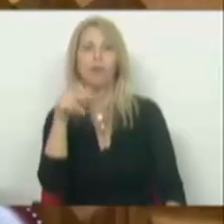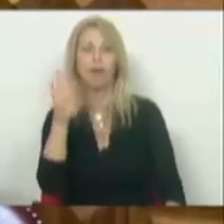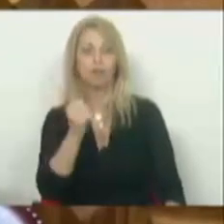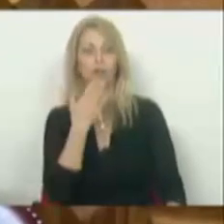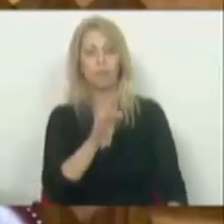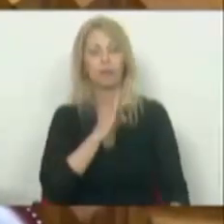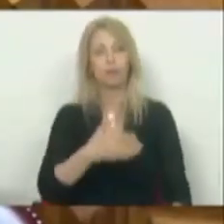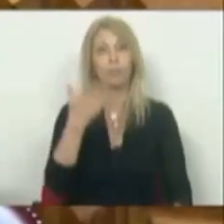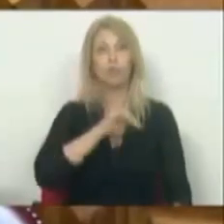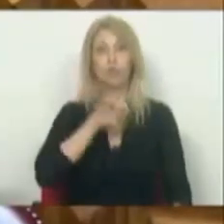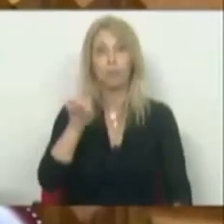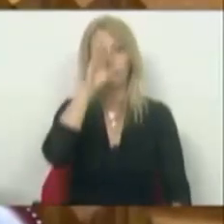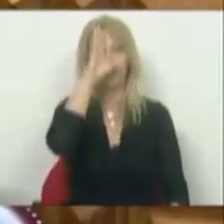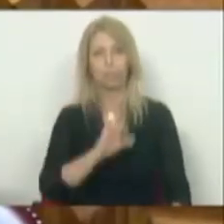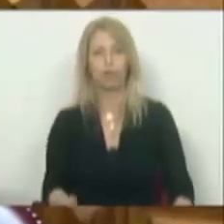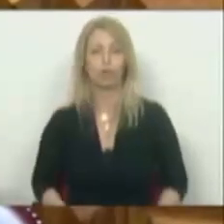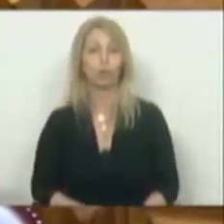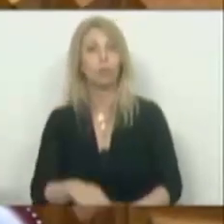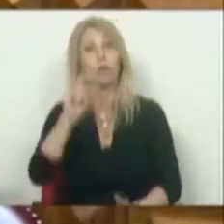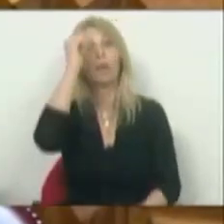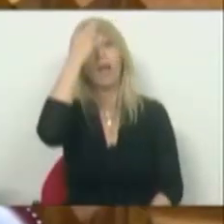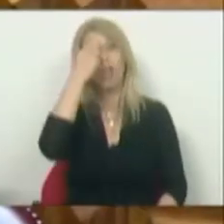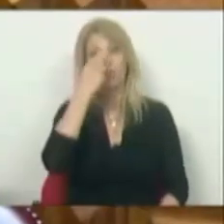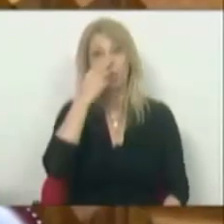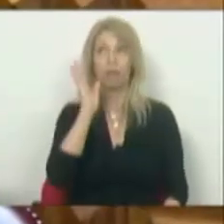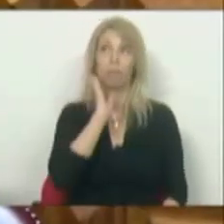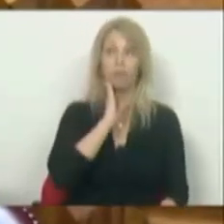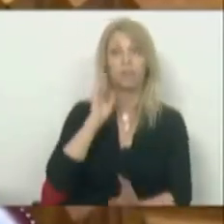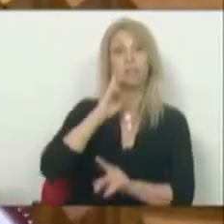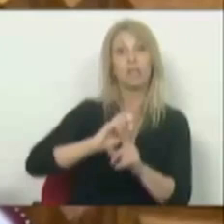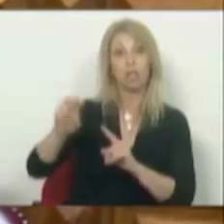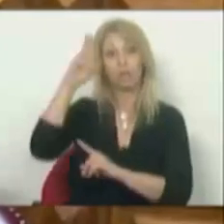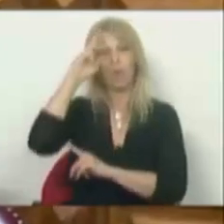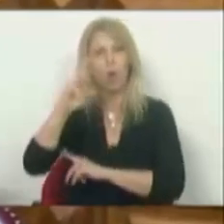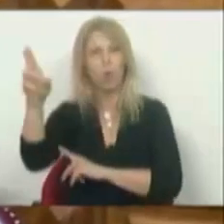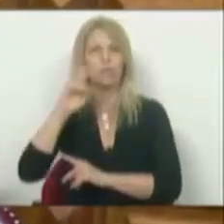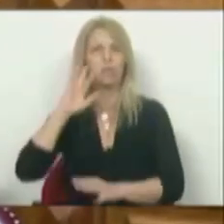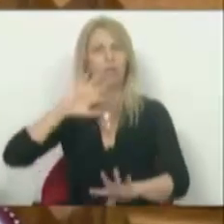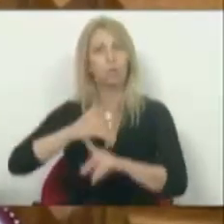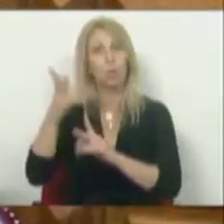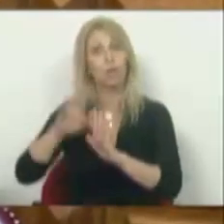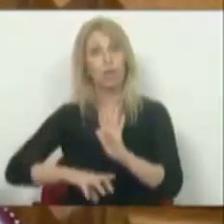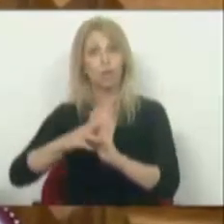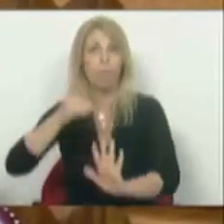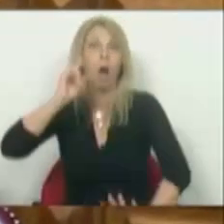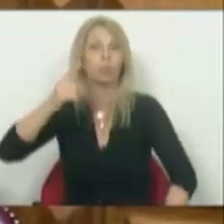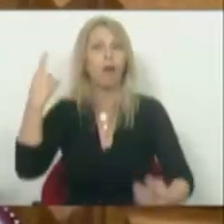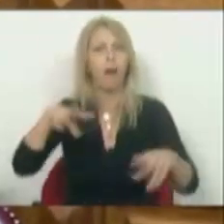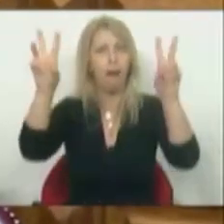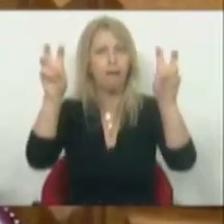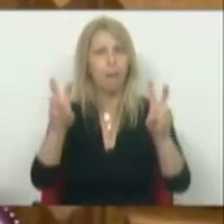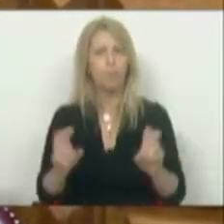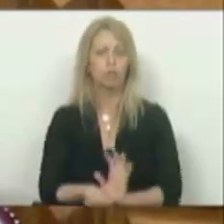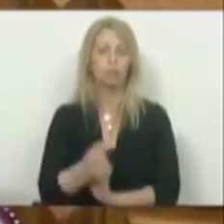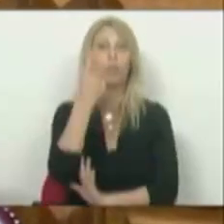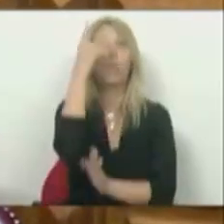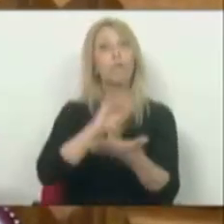Sr. Primeiro-Ministro, a história da dependência energética em relação à Rússia e outros regimes autoritários tem muitos capítulos, mas um deles foi escrito aqui